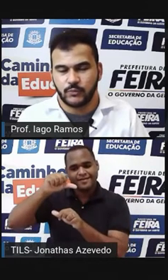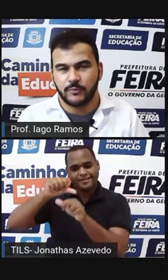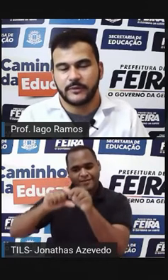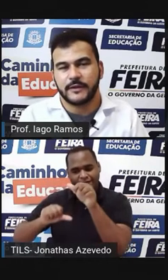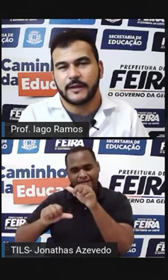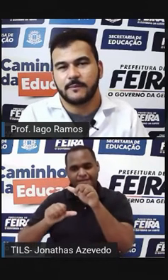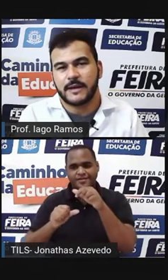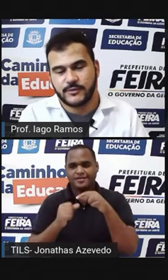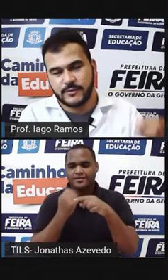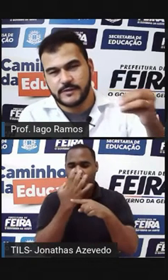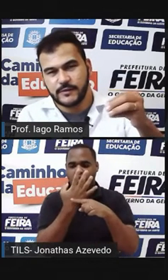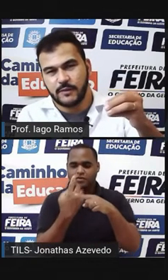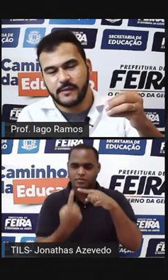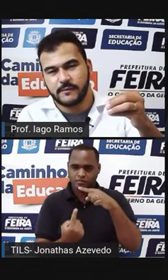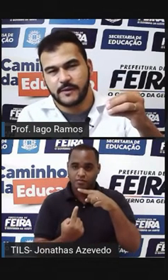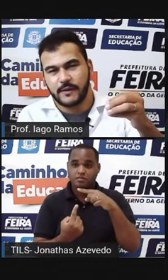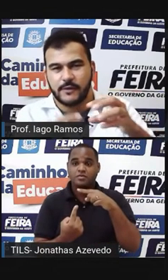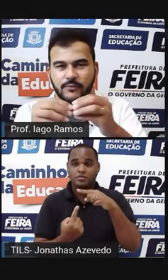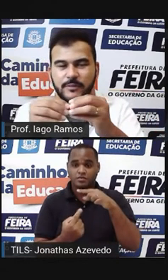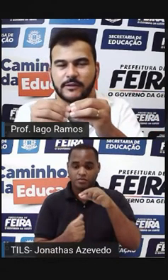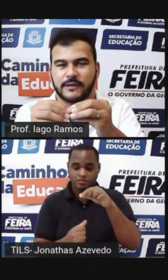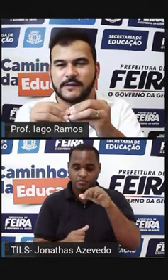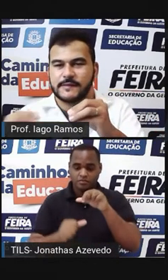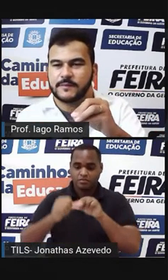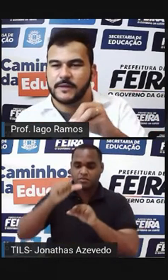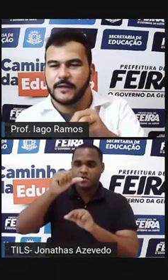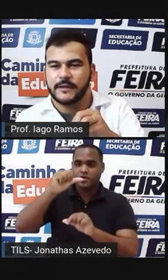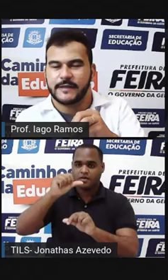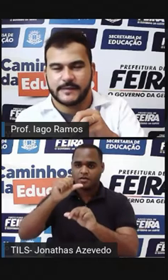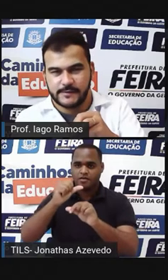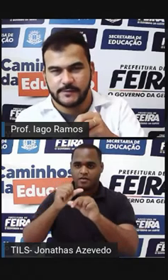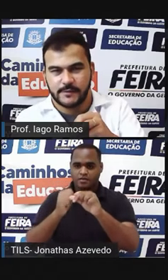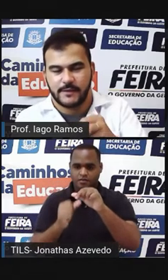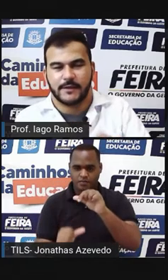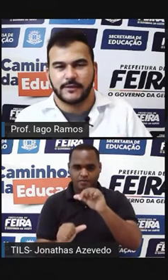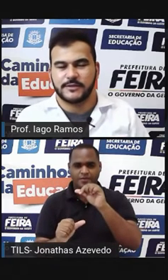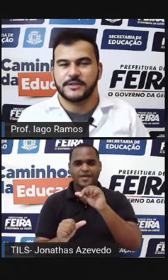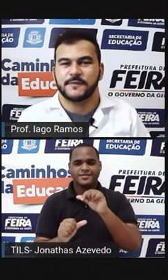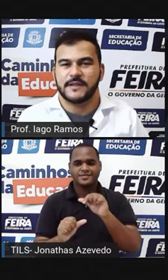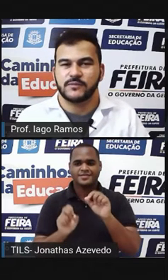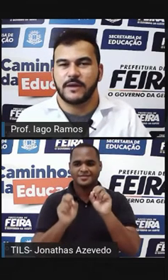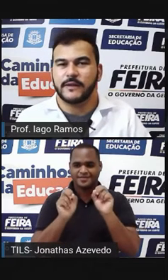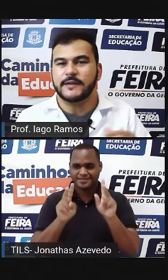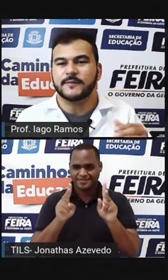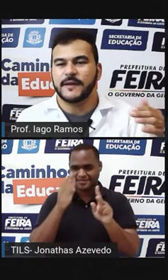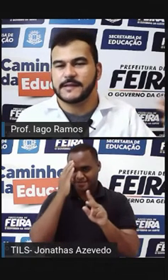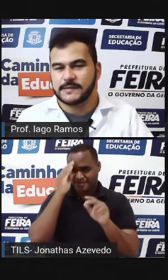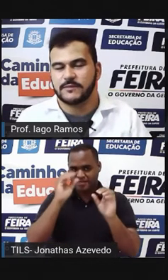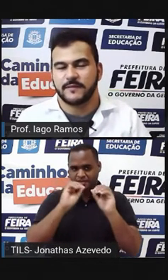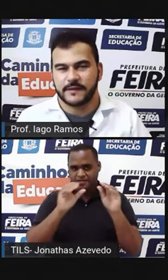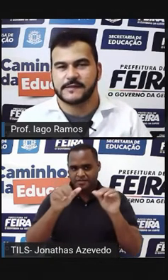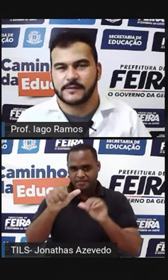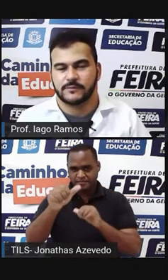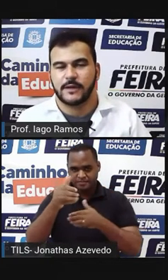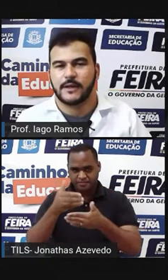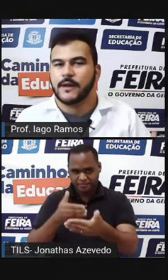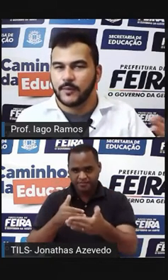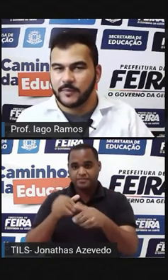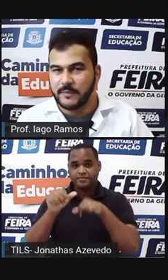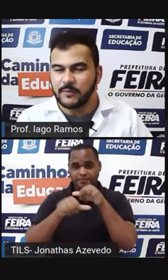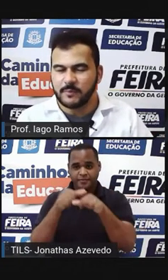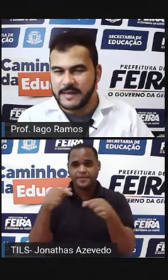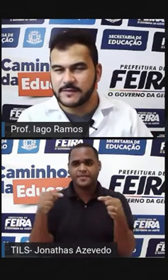O número que está embaixo, ele sobe E o número que está em cima, ele desce Então a gente fez uma inversão na fração